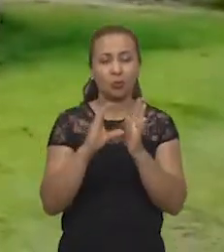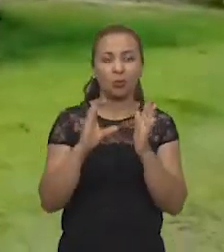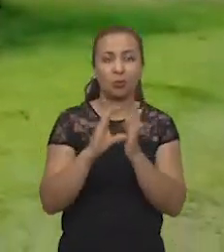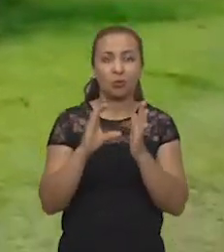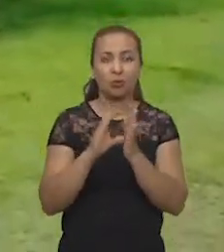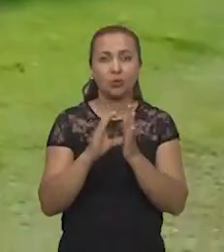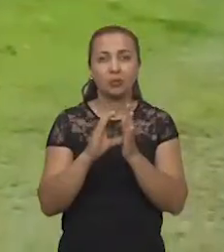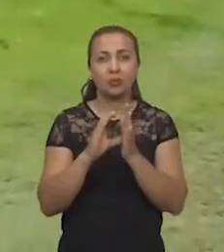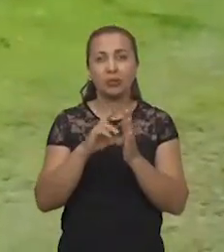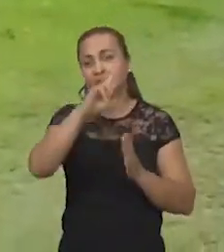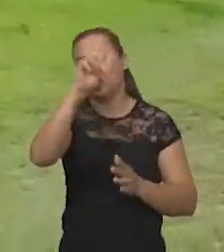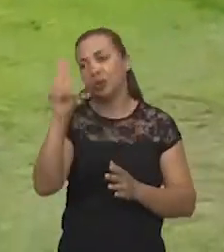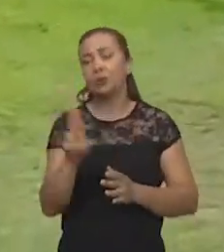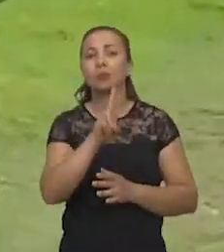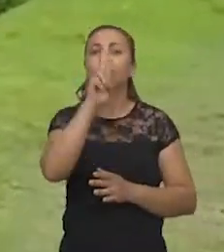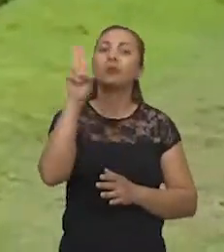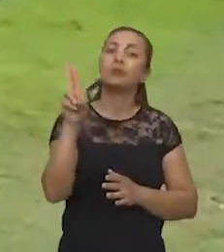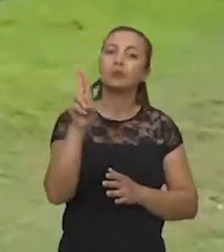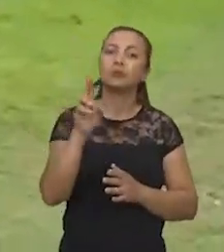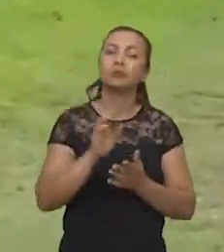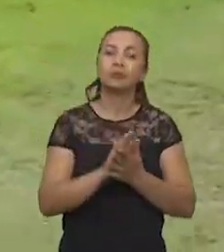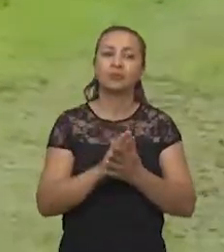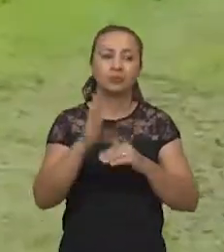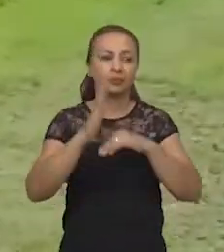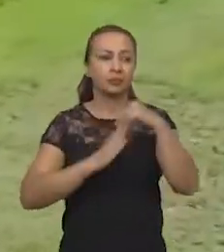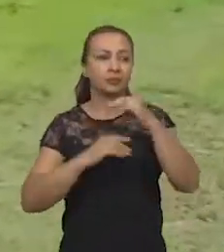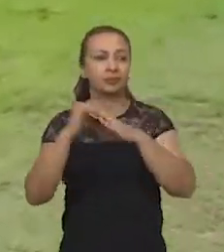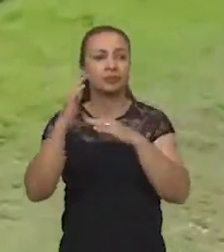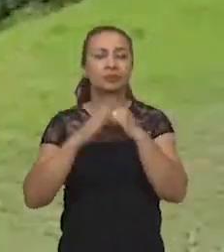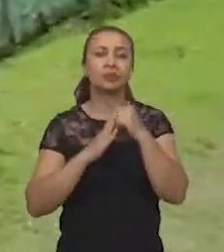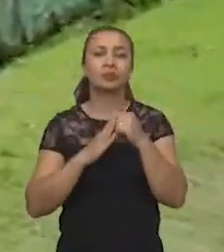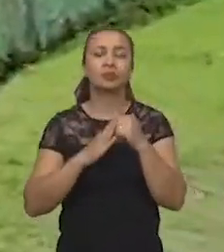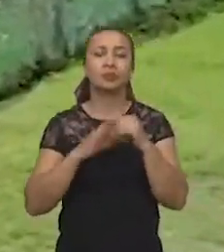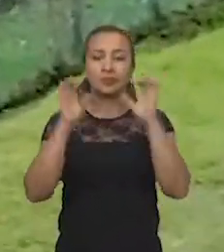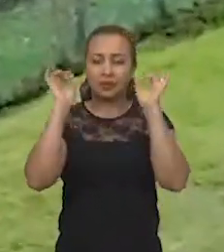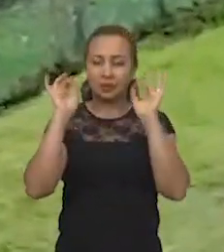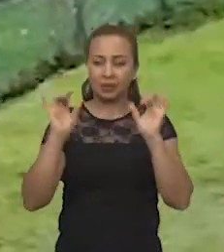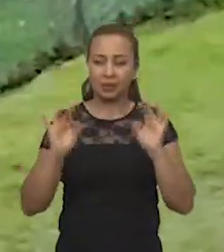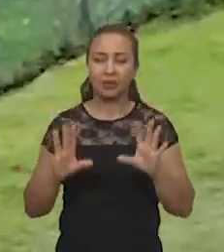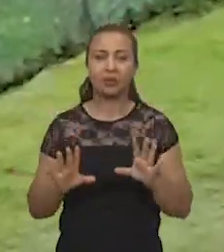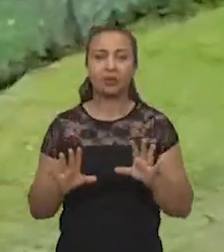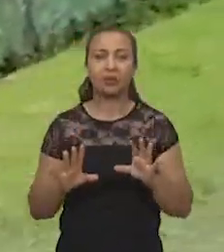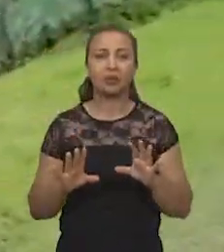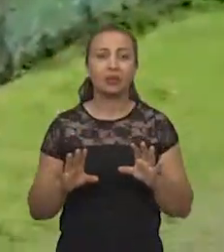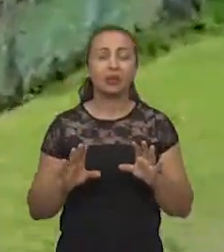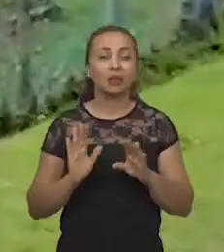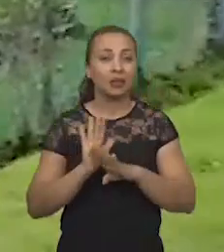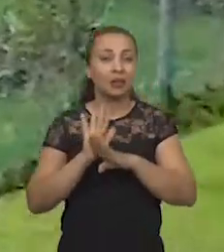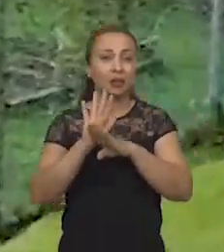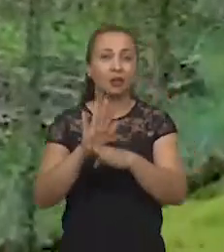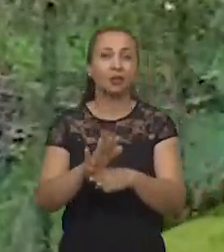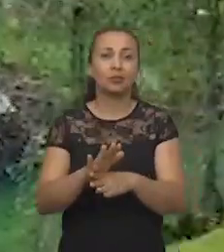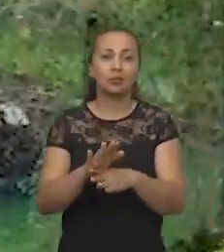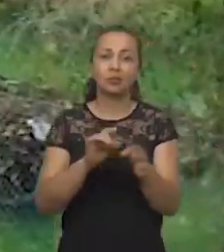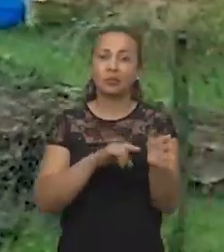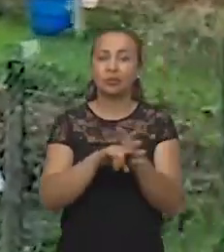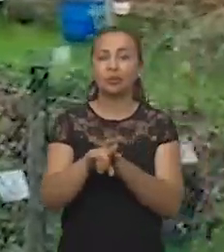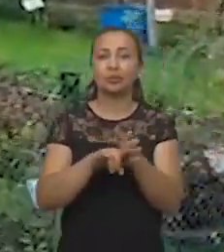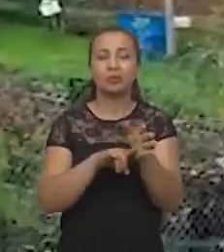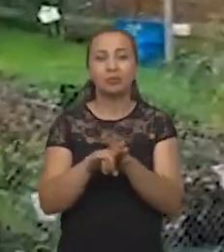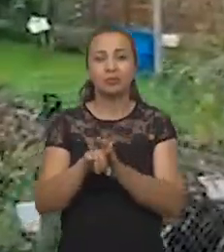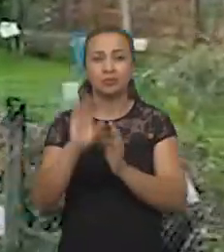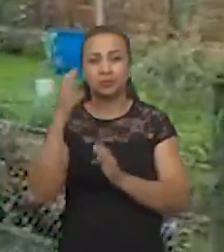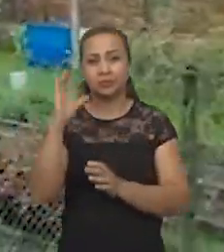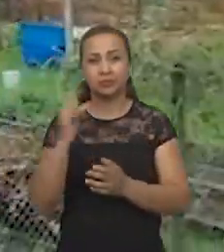comunidades que usam na prática essas espécies e que colaboram com a